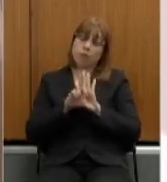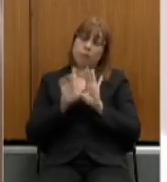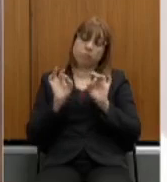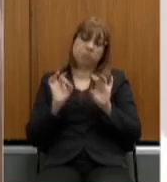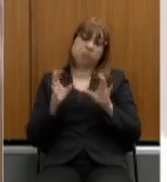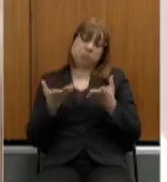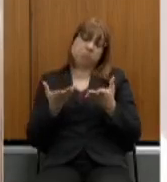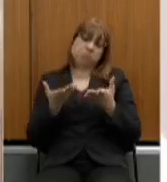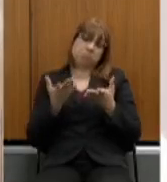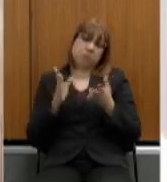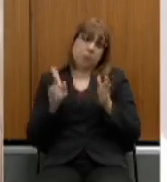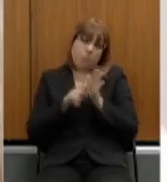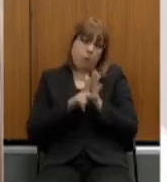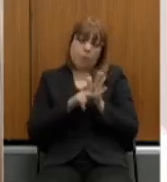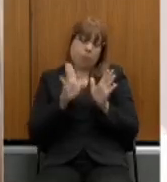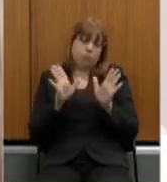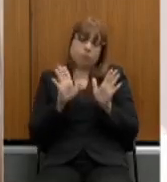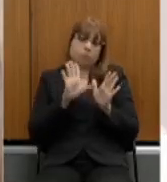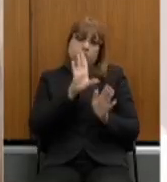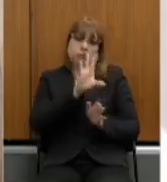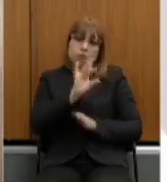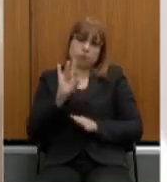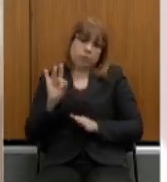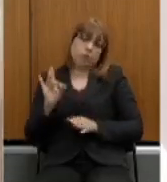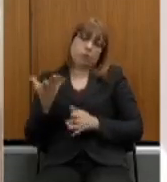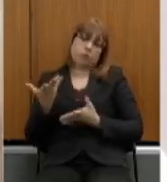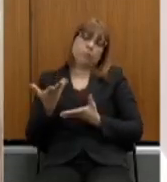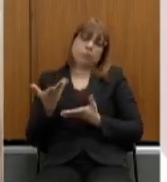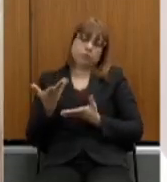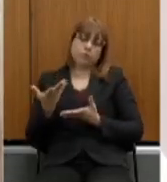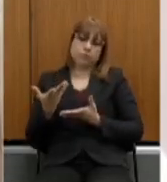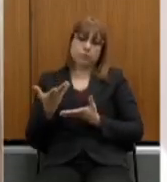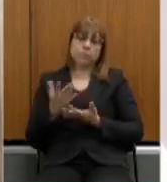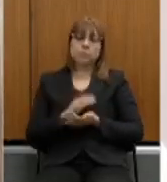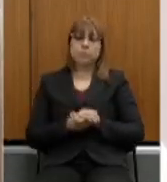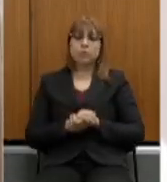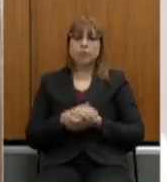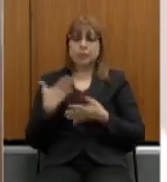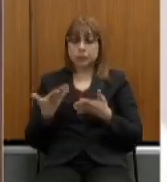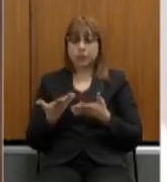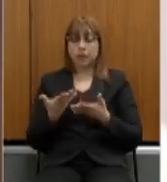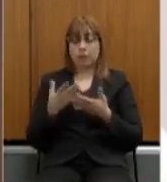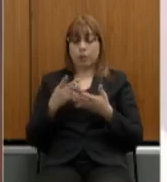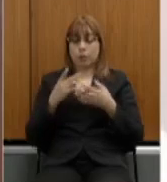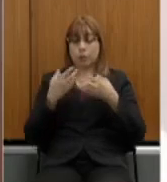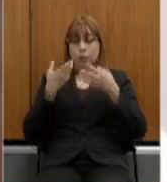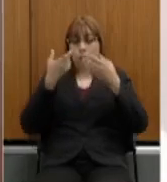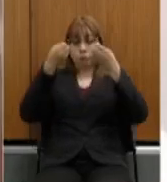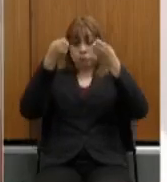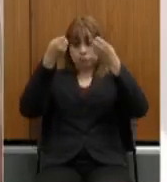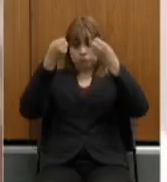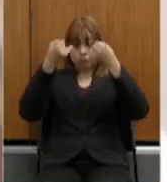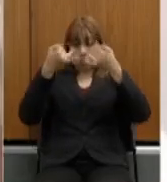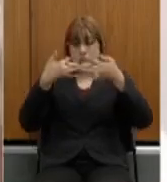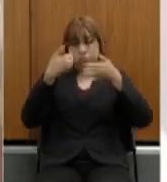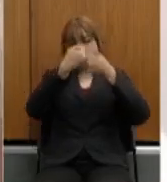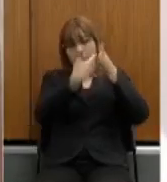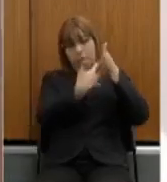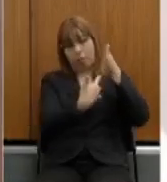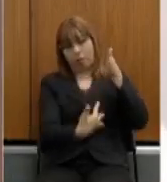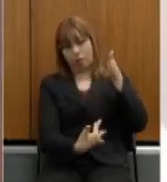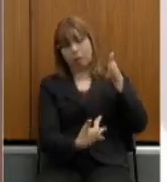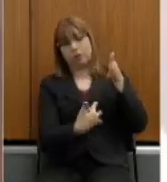federativo, né? Então, todo o desenvolvimento do artigo 40, enquanto a gente foi